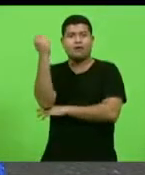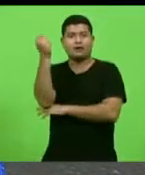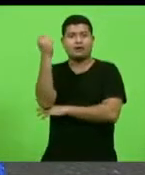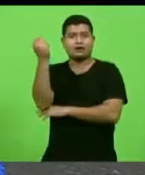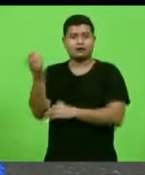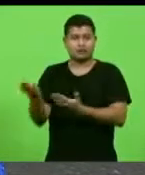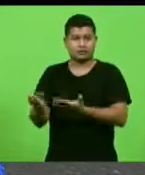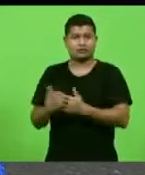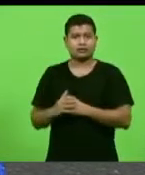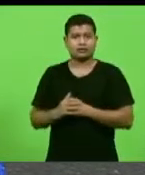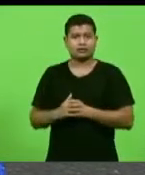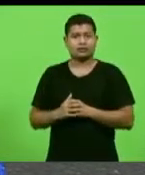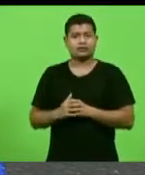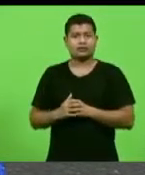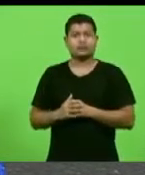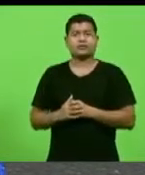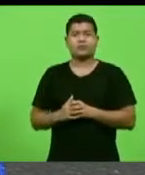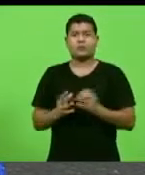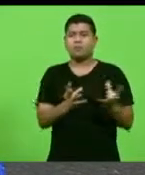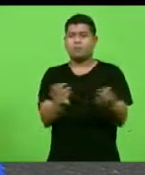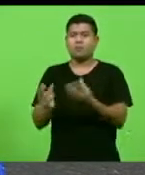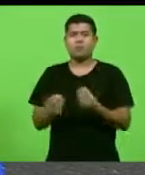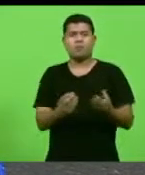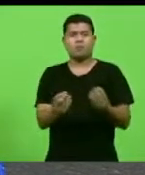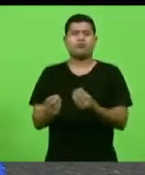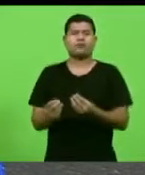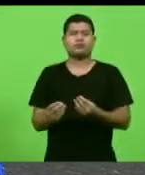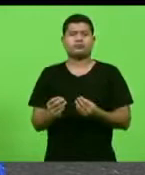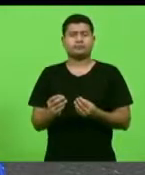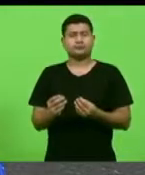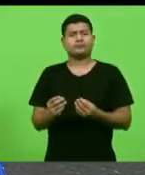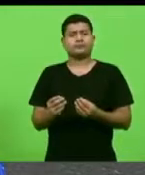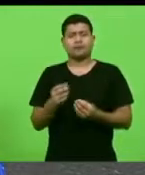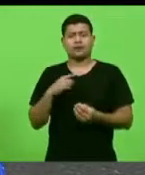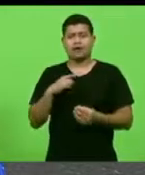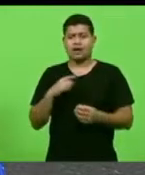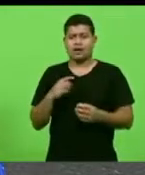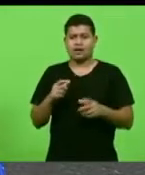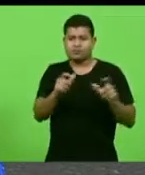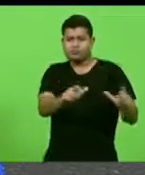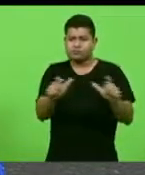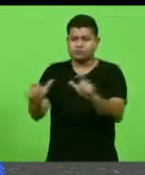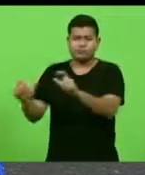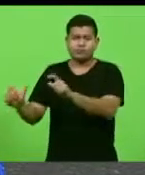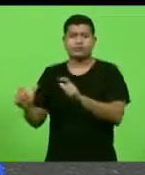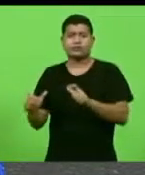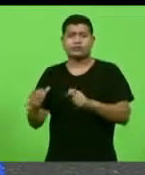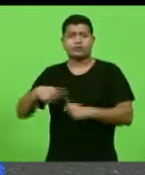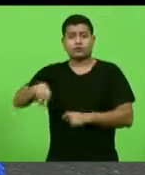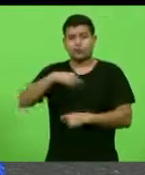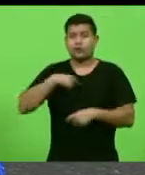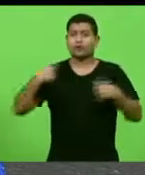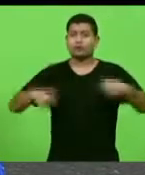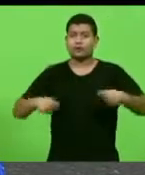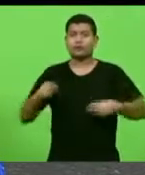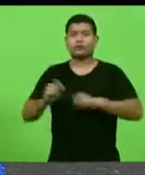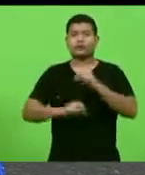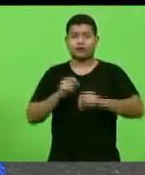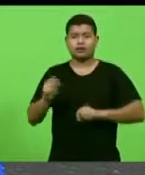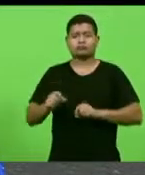e em muitos trechos, nós precisamos projetar agora